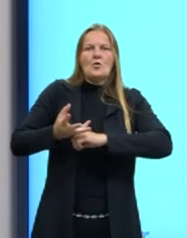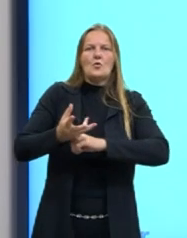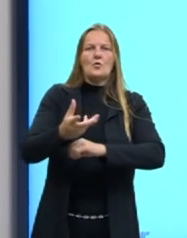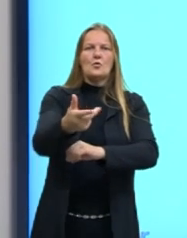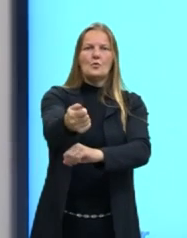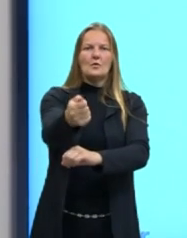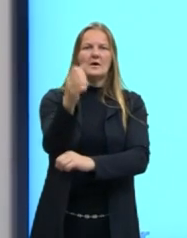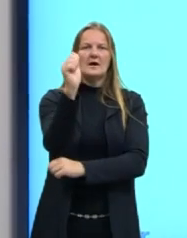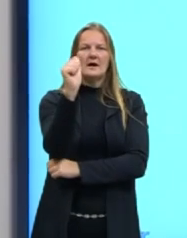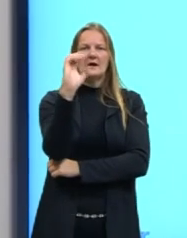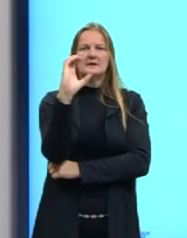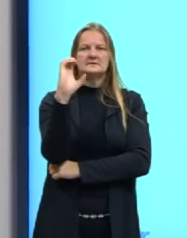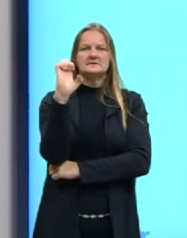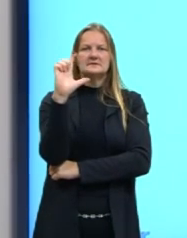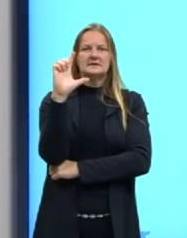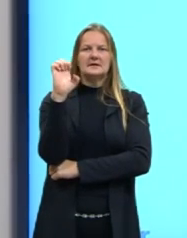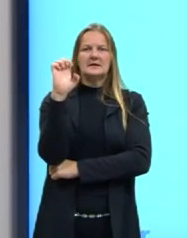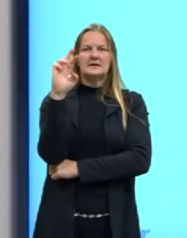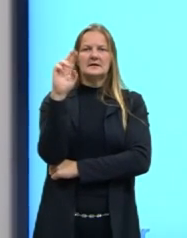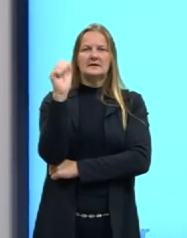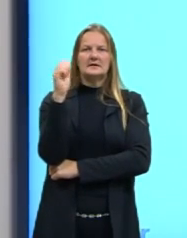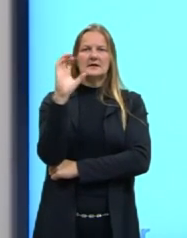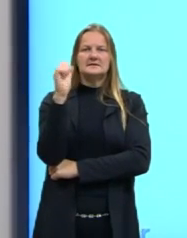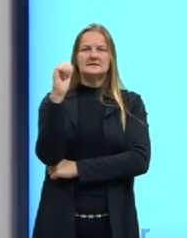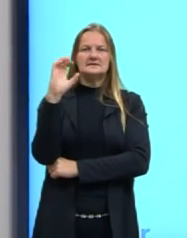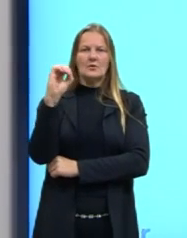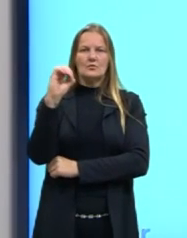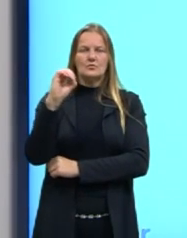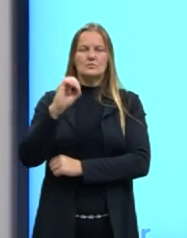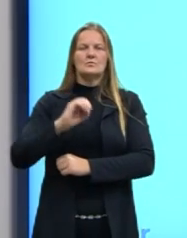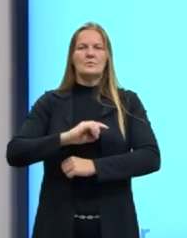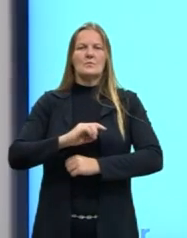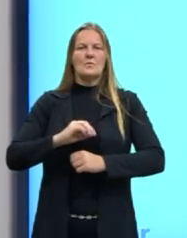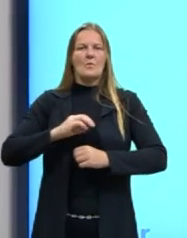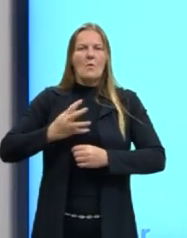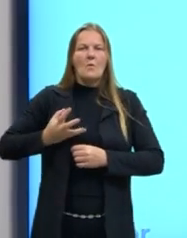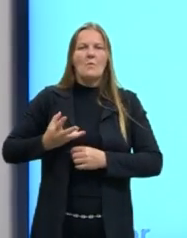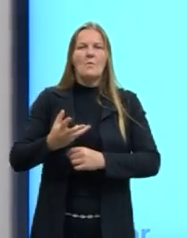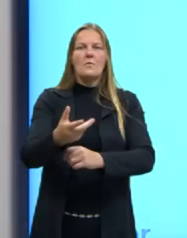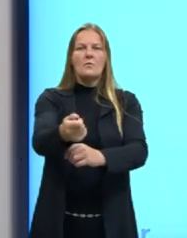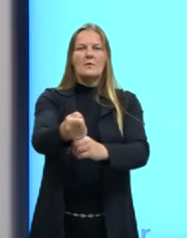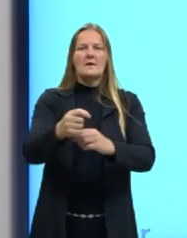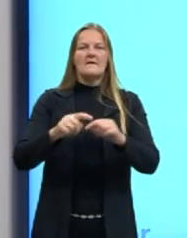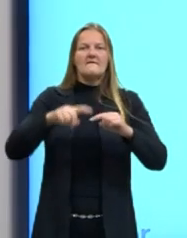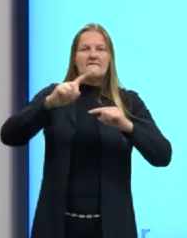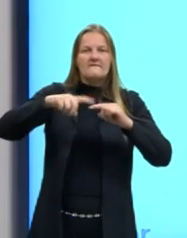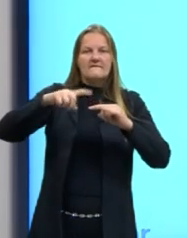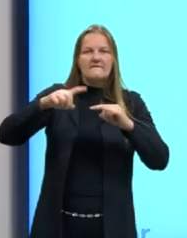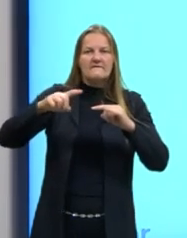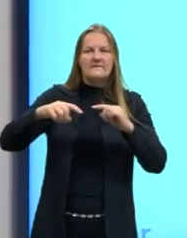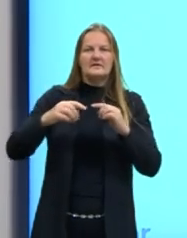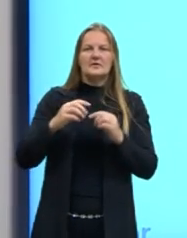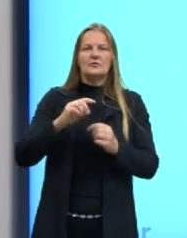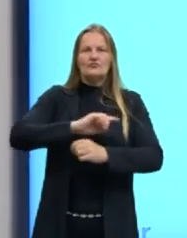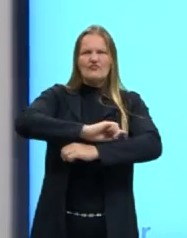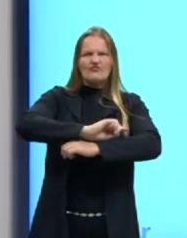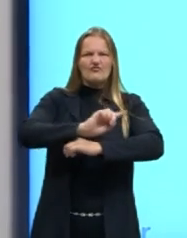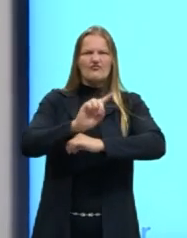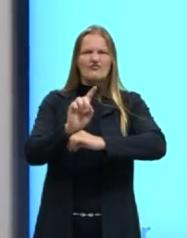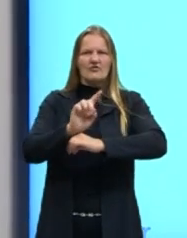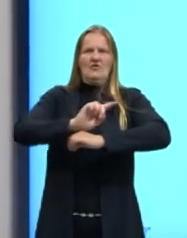Então, quando a gente tem aceleração no movimento, existe o quê? Uma variação de velocidade.